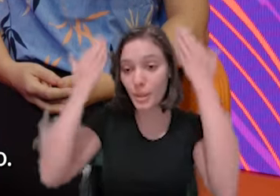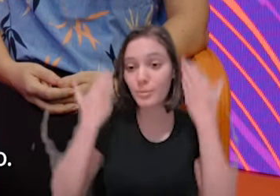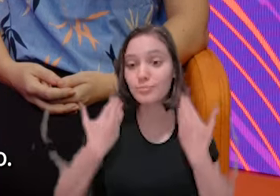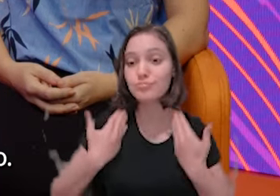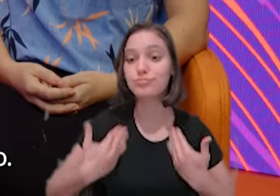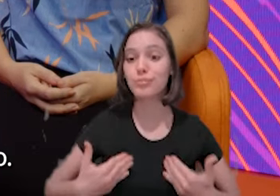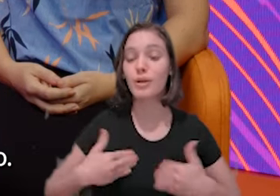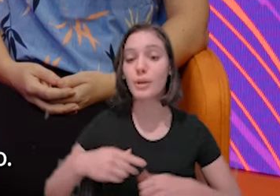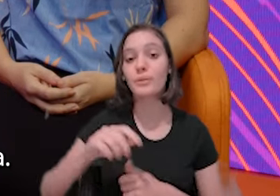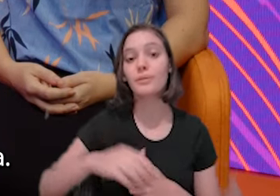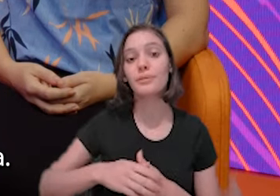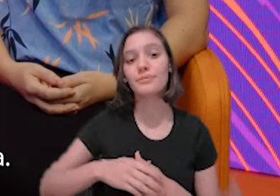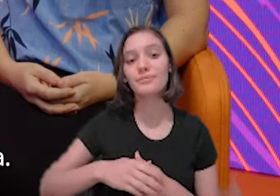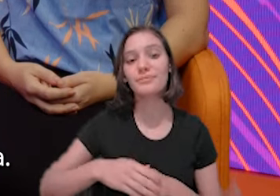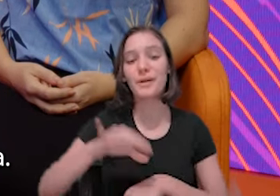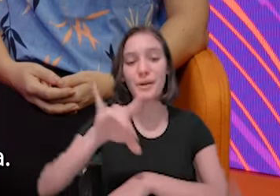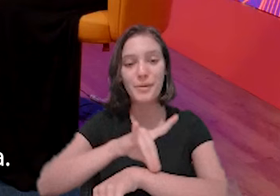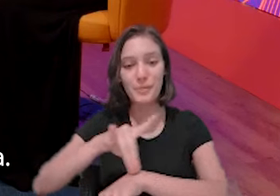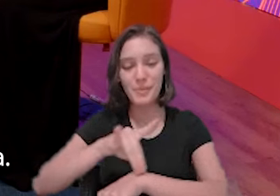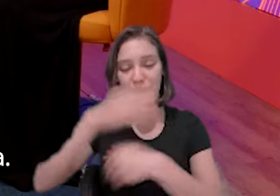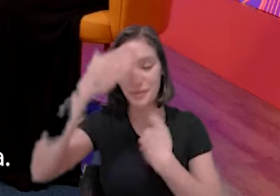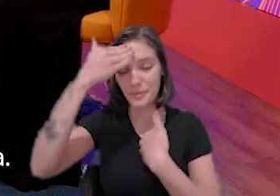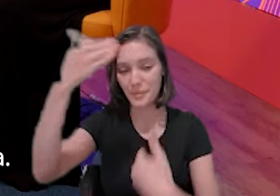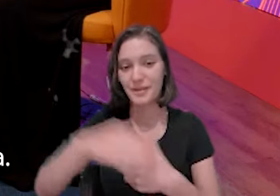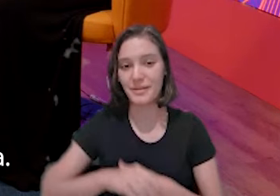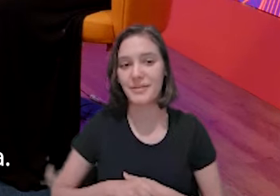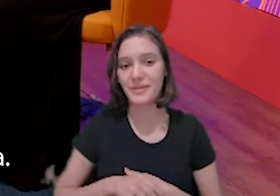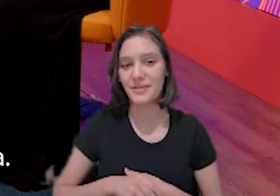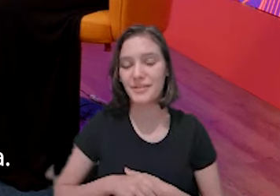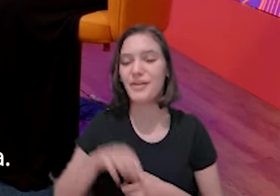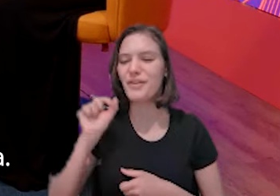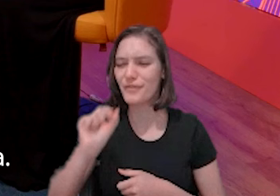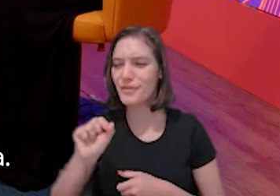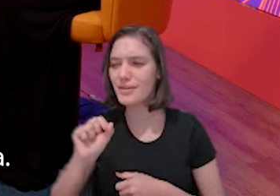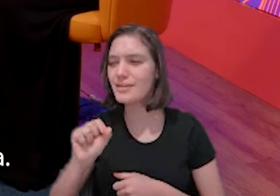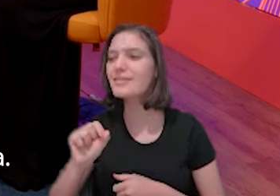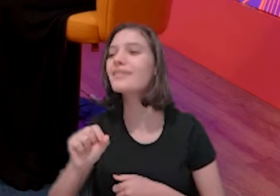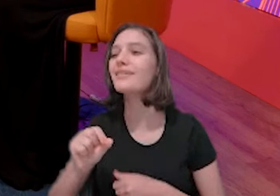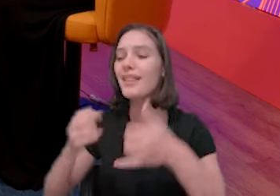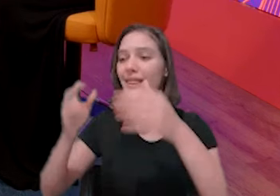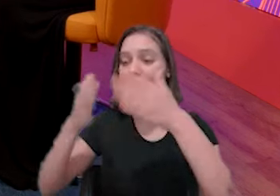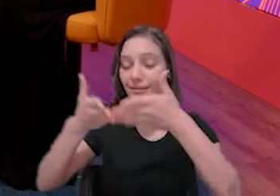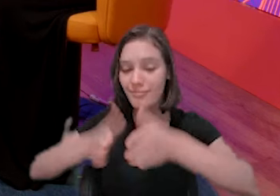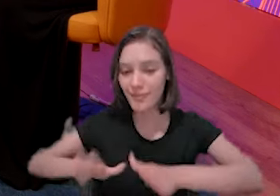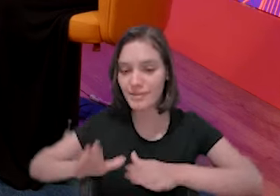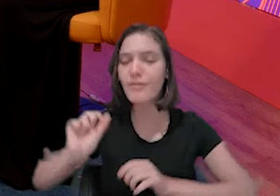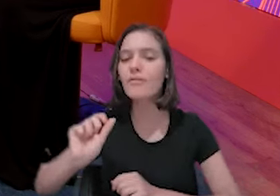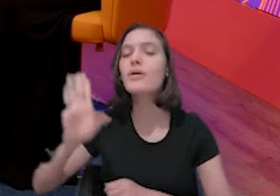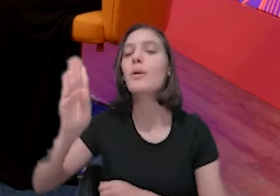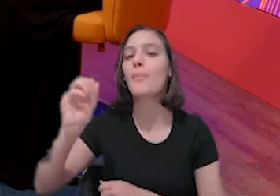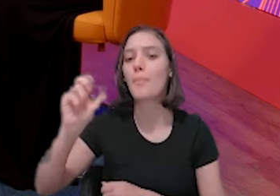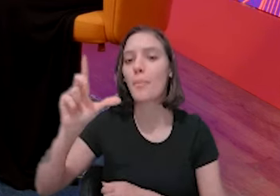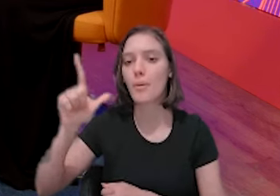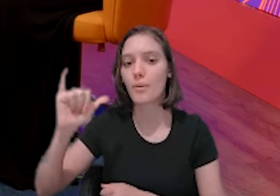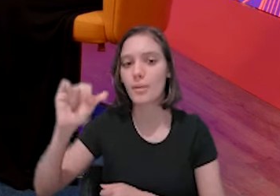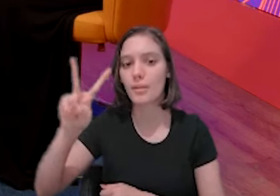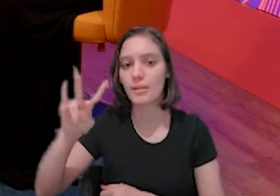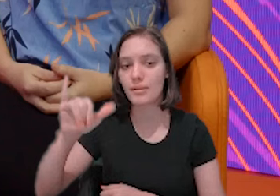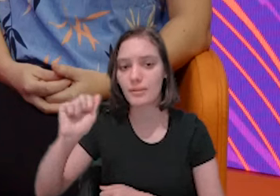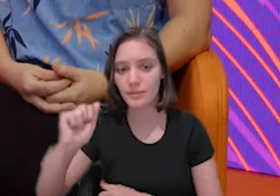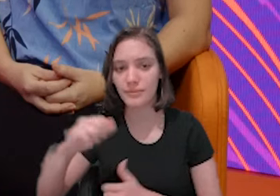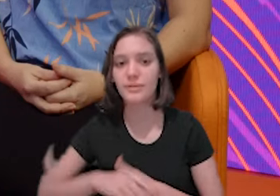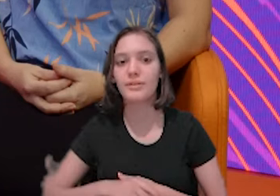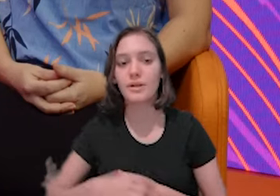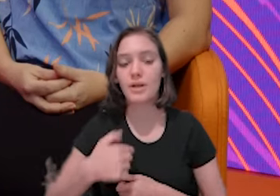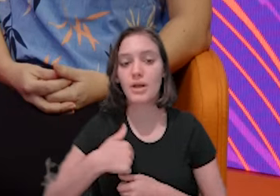cabelo comprido e preto. Muito obrigada, Janete. Janete é boliviana. Eu sou boliviana, eu sou boliviana